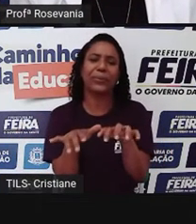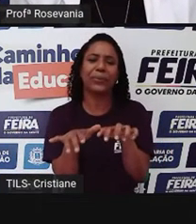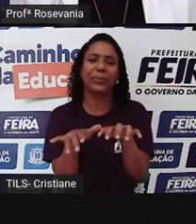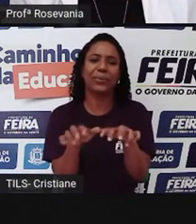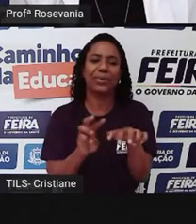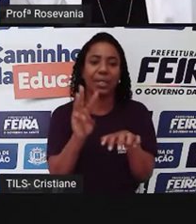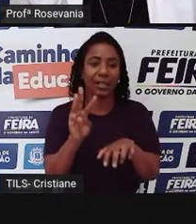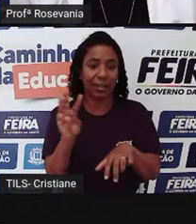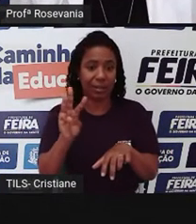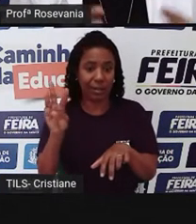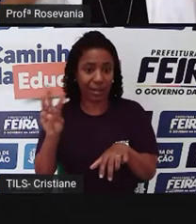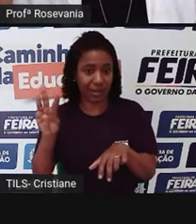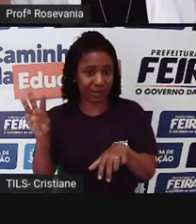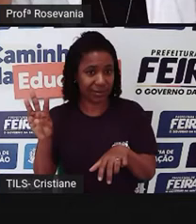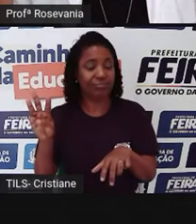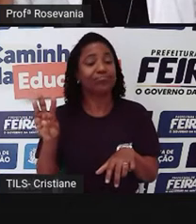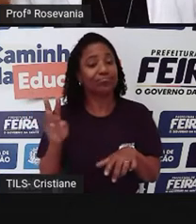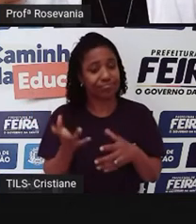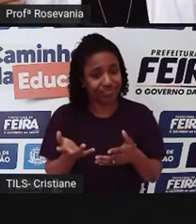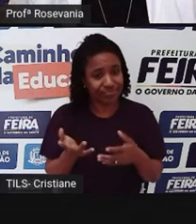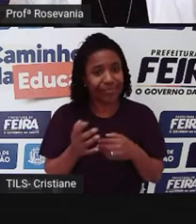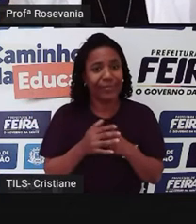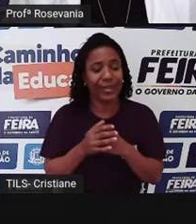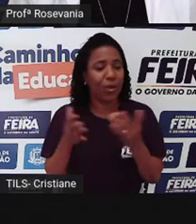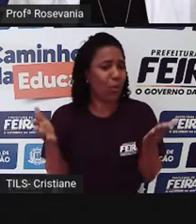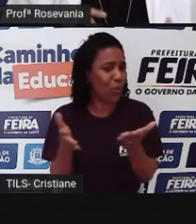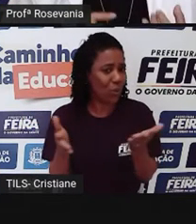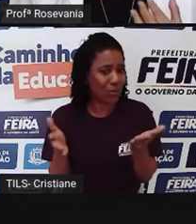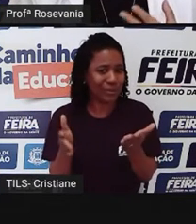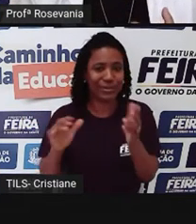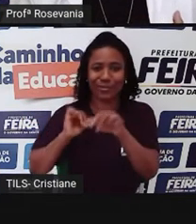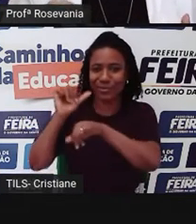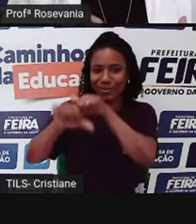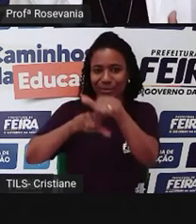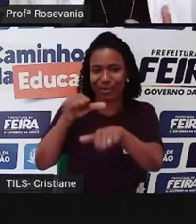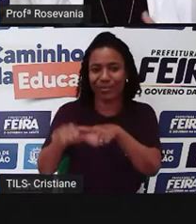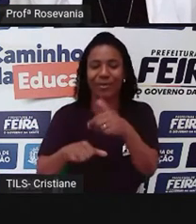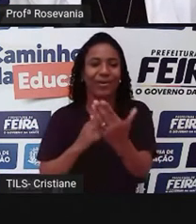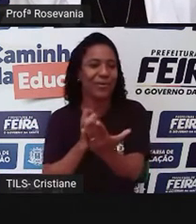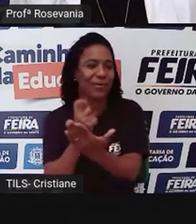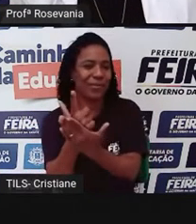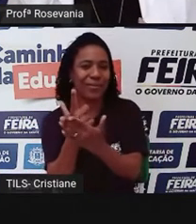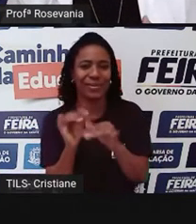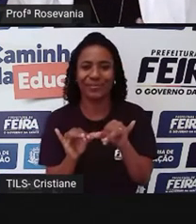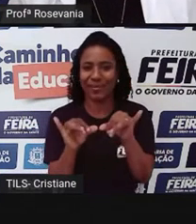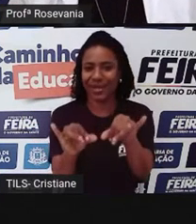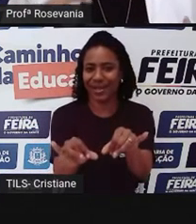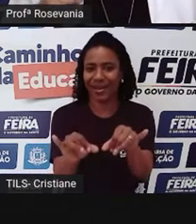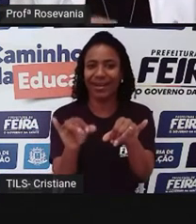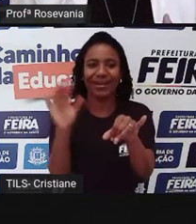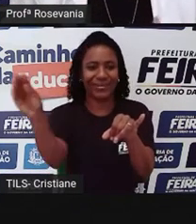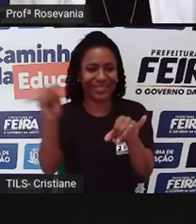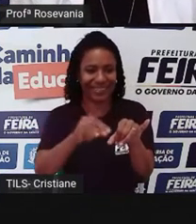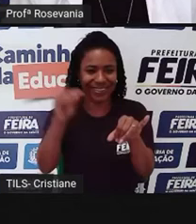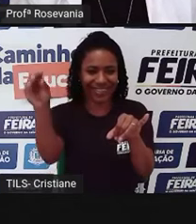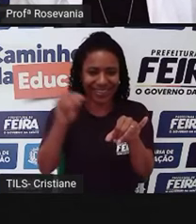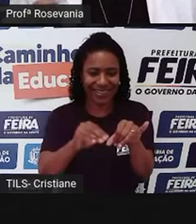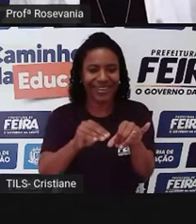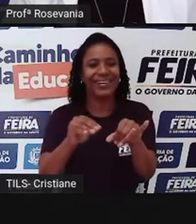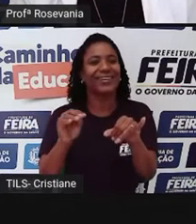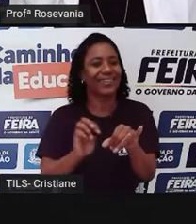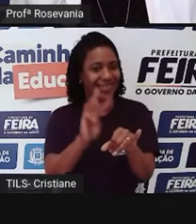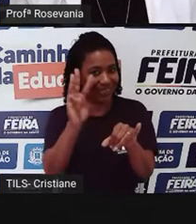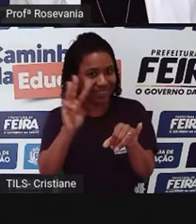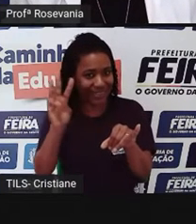né, de compras eletrônicas online. Mas hoje, a gente faz feira, a gente compra remédios, a gente compra